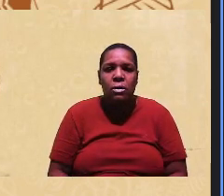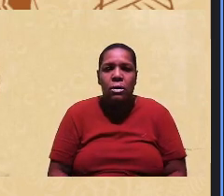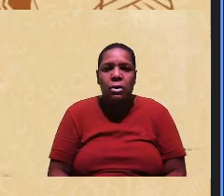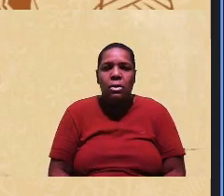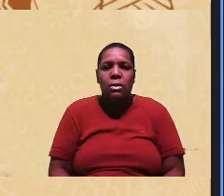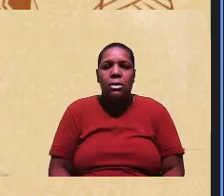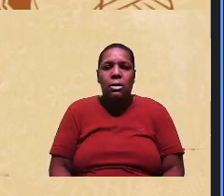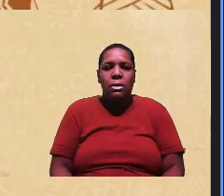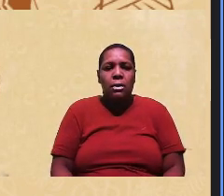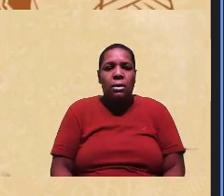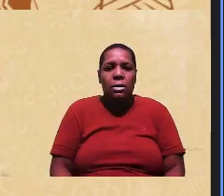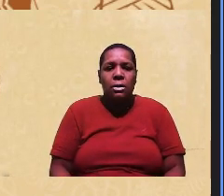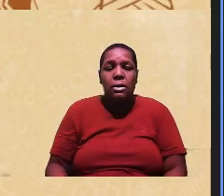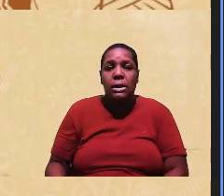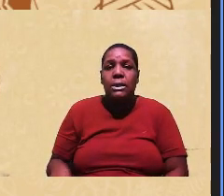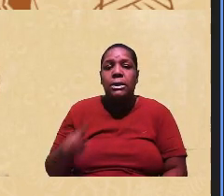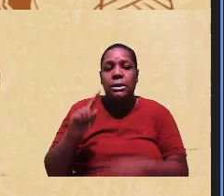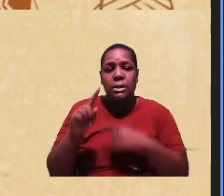e depois